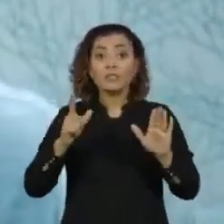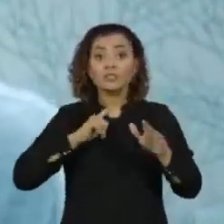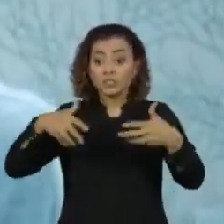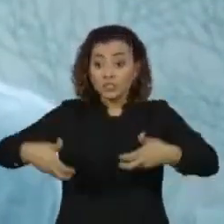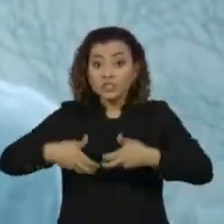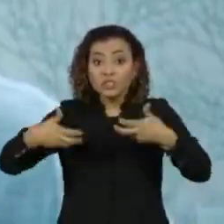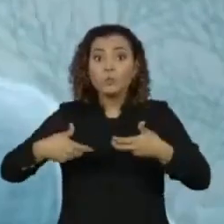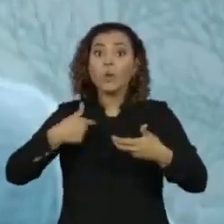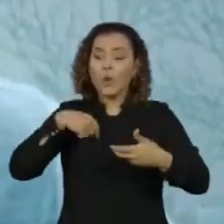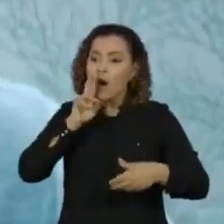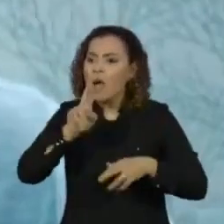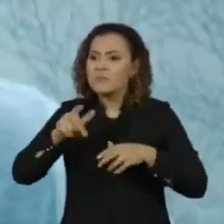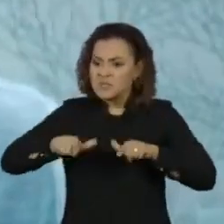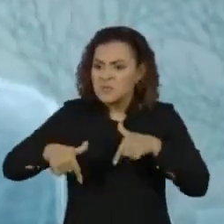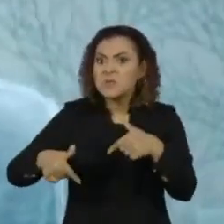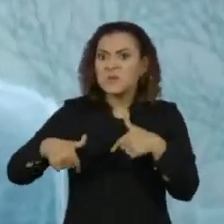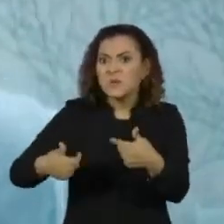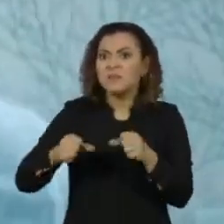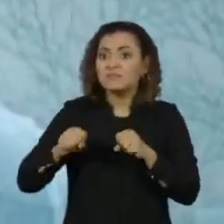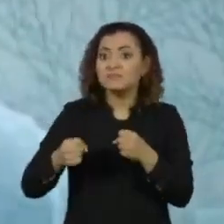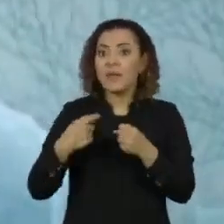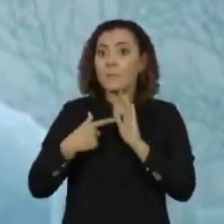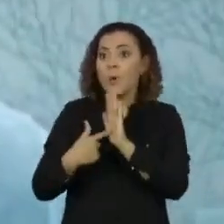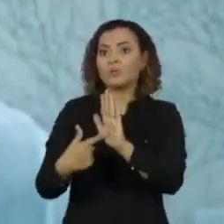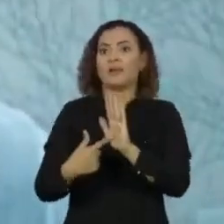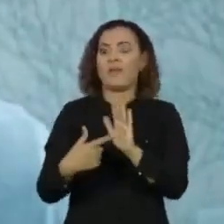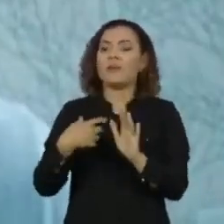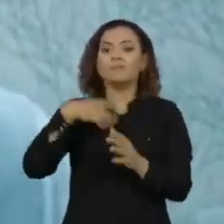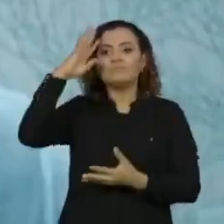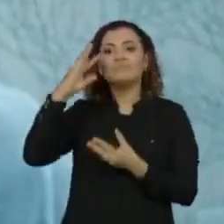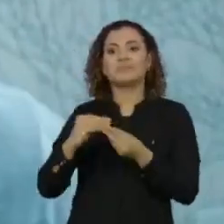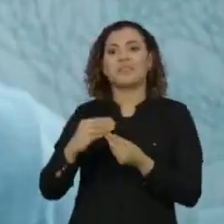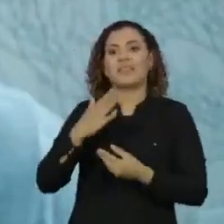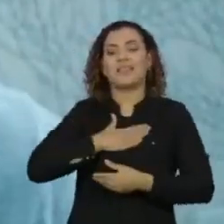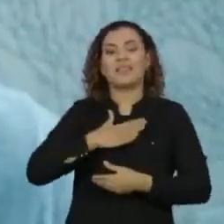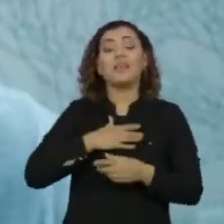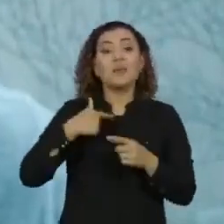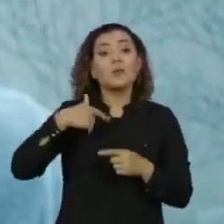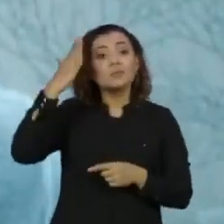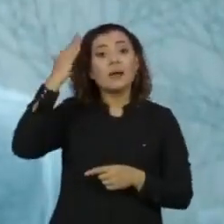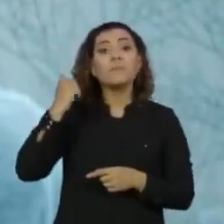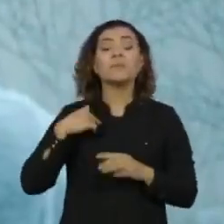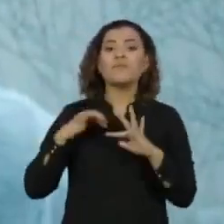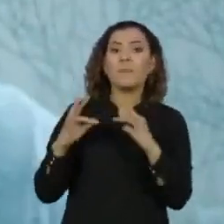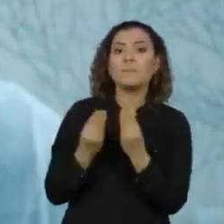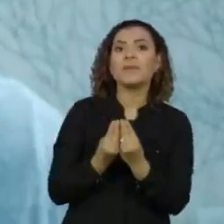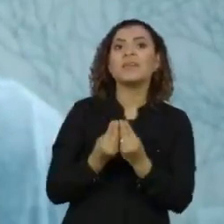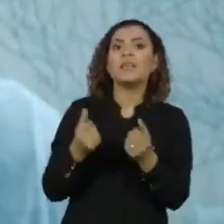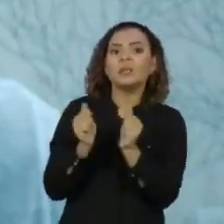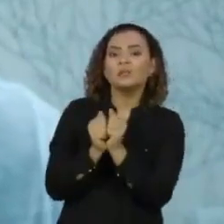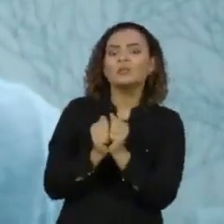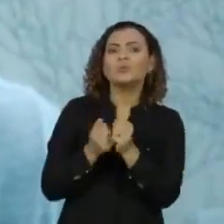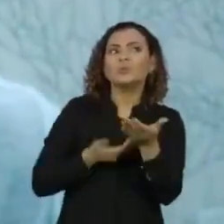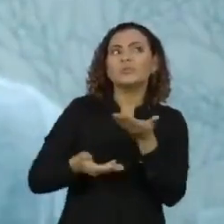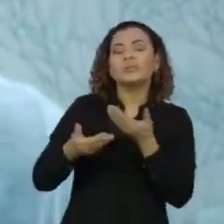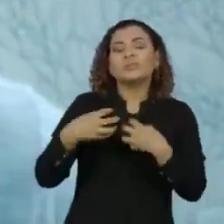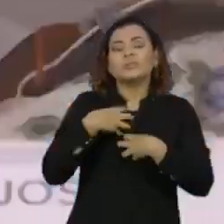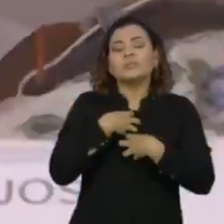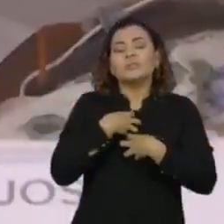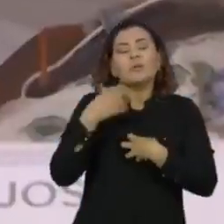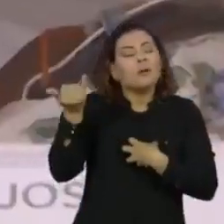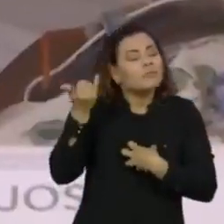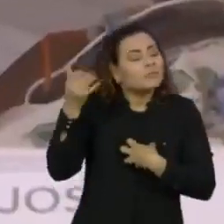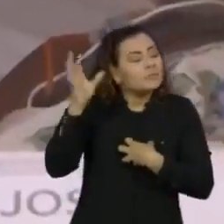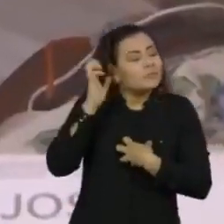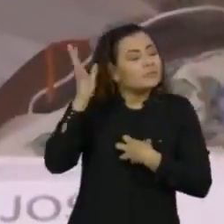estímulos, eu sentia a presença dos meus familiares por aqueles